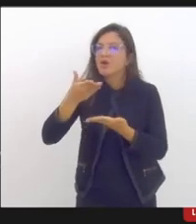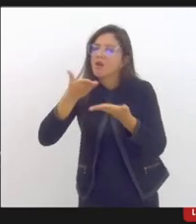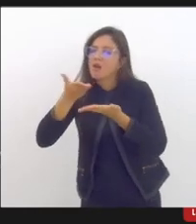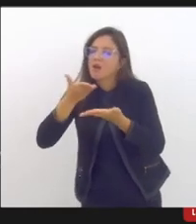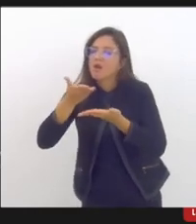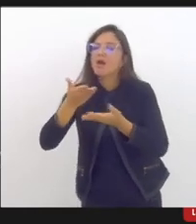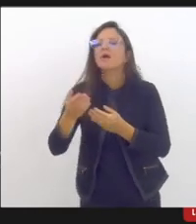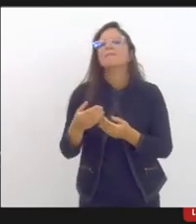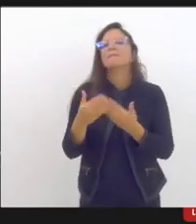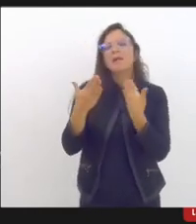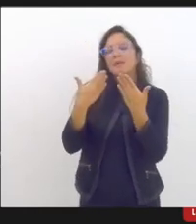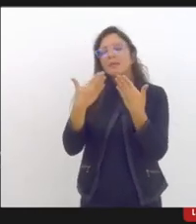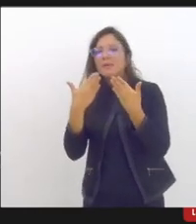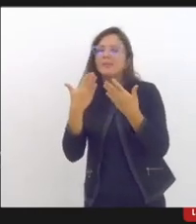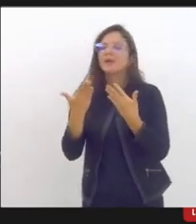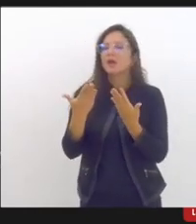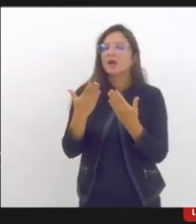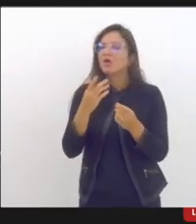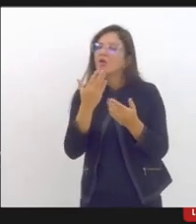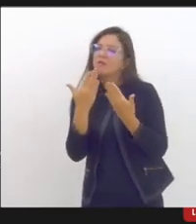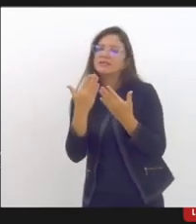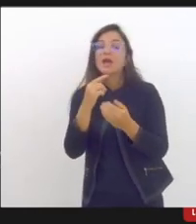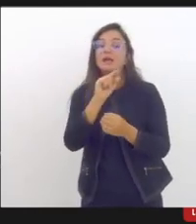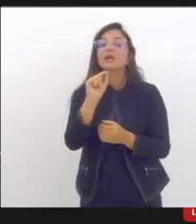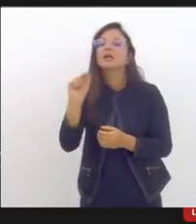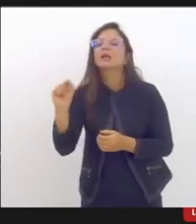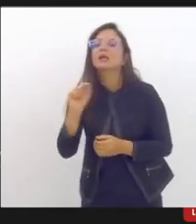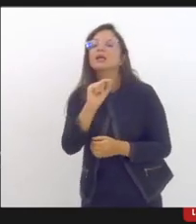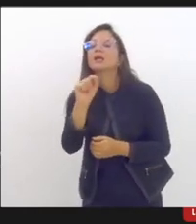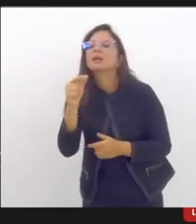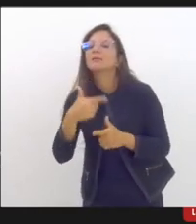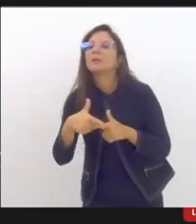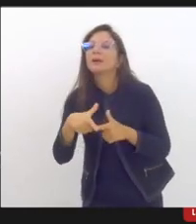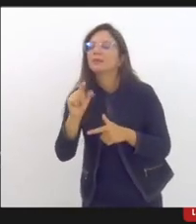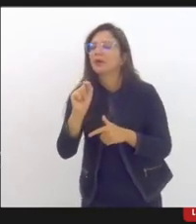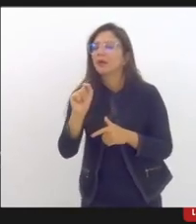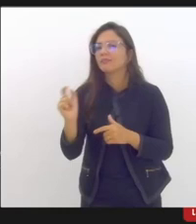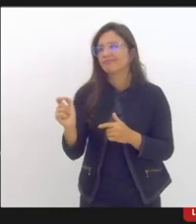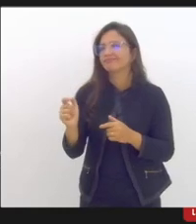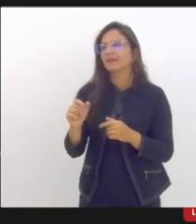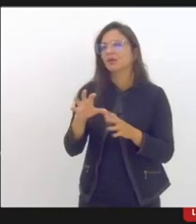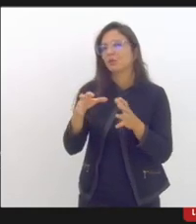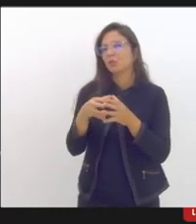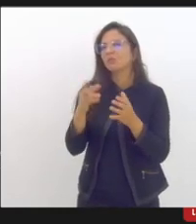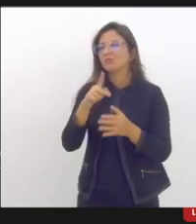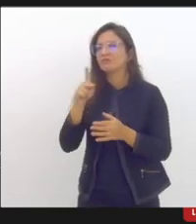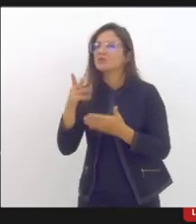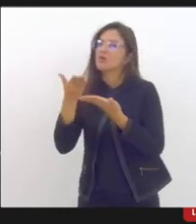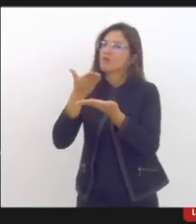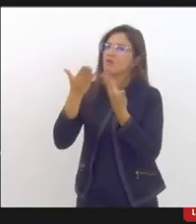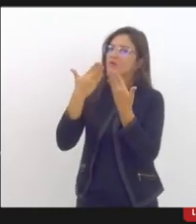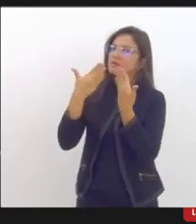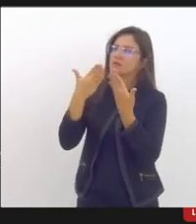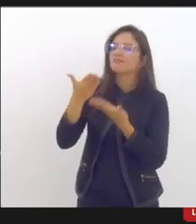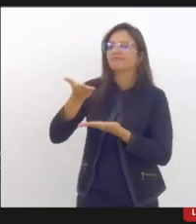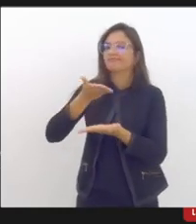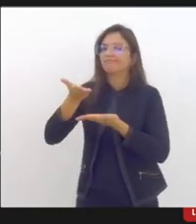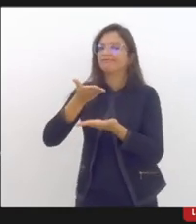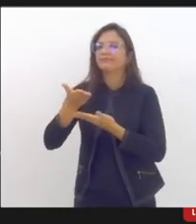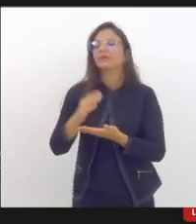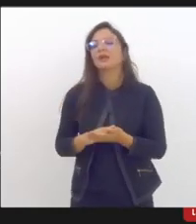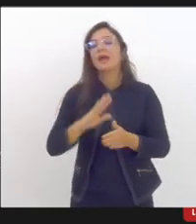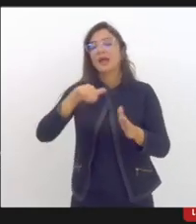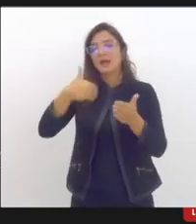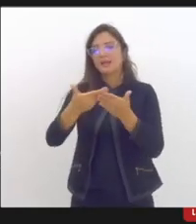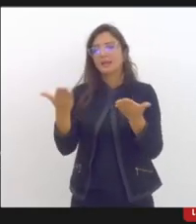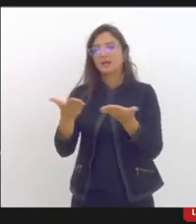de classe para a identificação desses casos, né? E eu trago como dados aqui para vocês. A gente teve, até o momento,